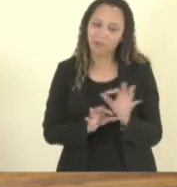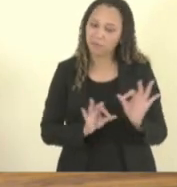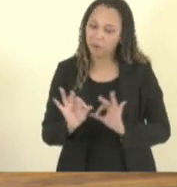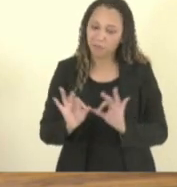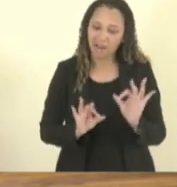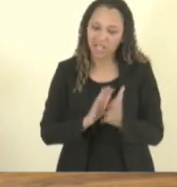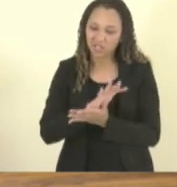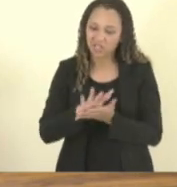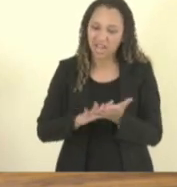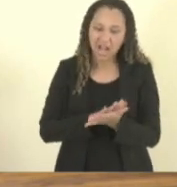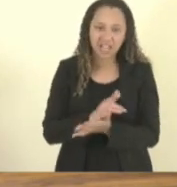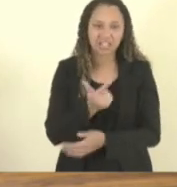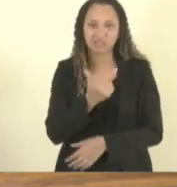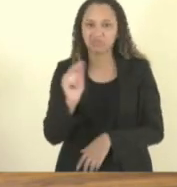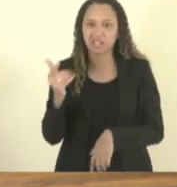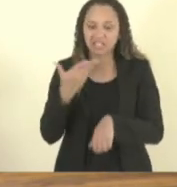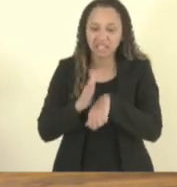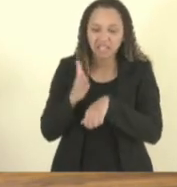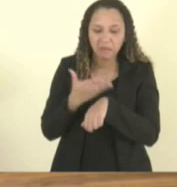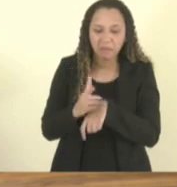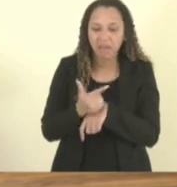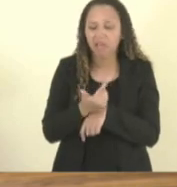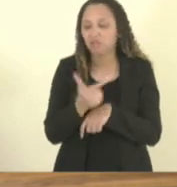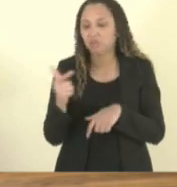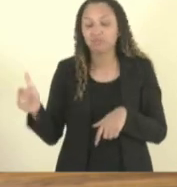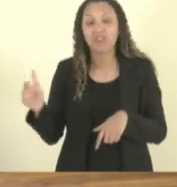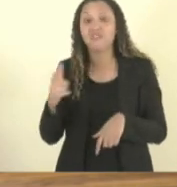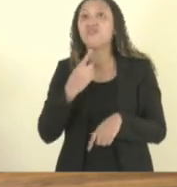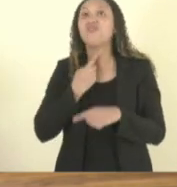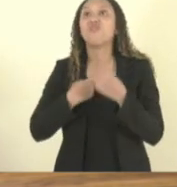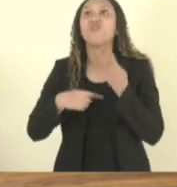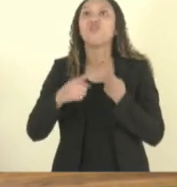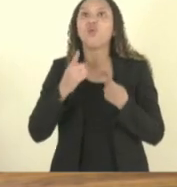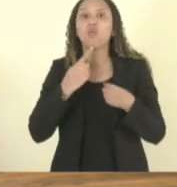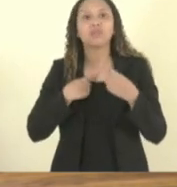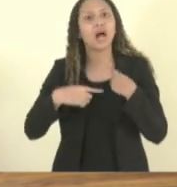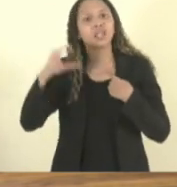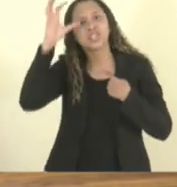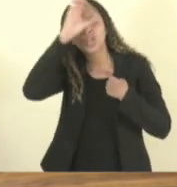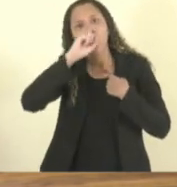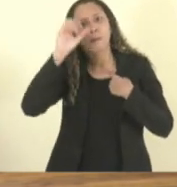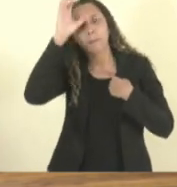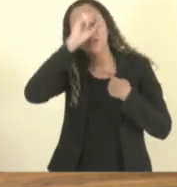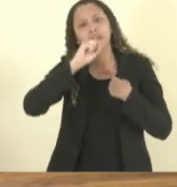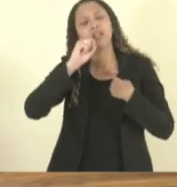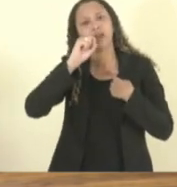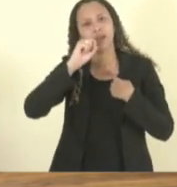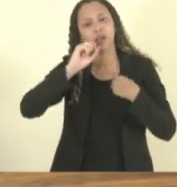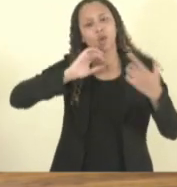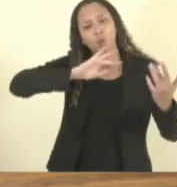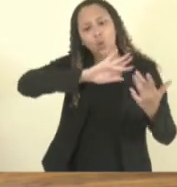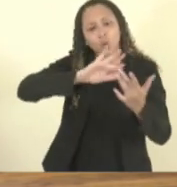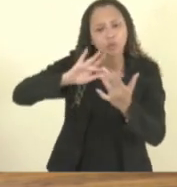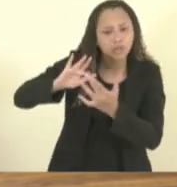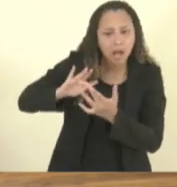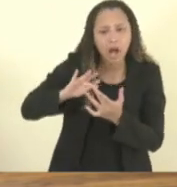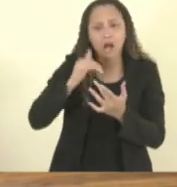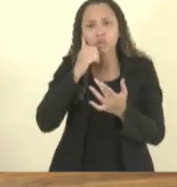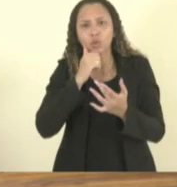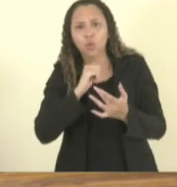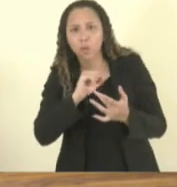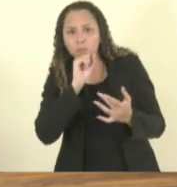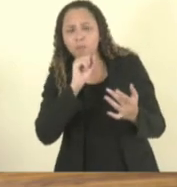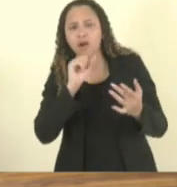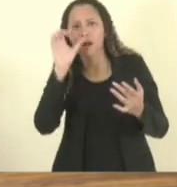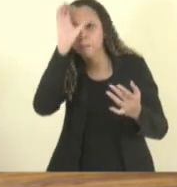treinamento e não existe vontade de aprender com nós mães que